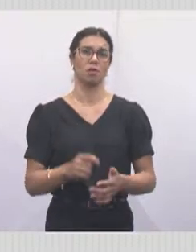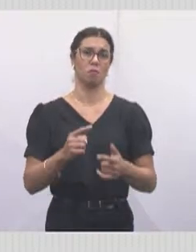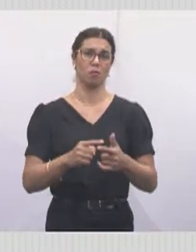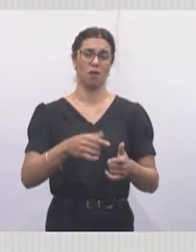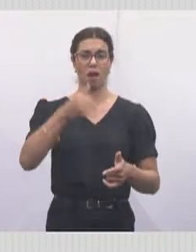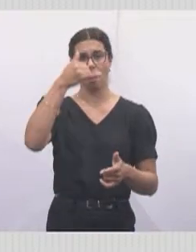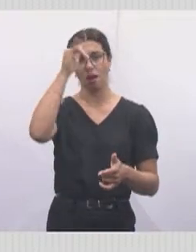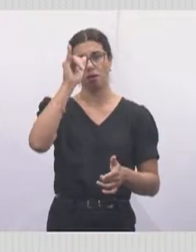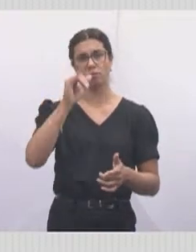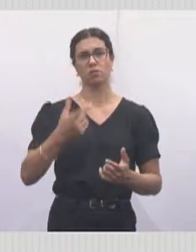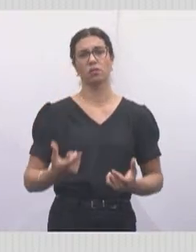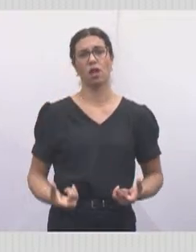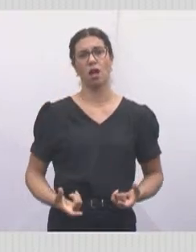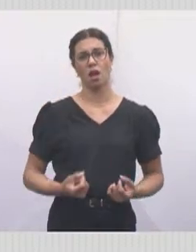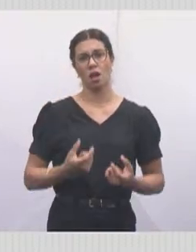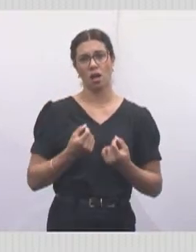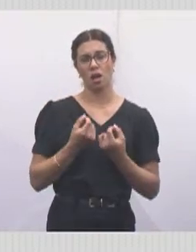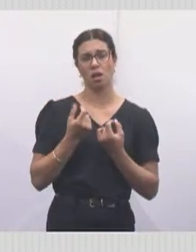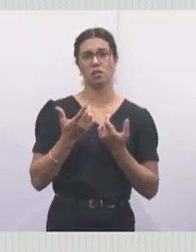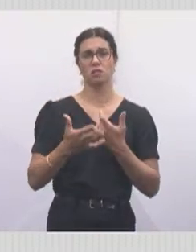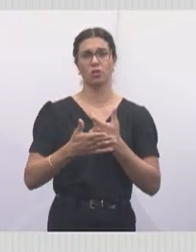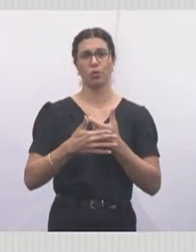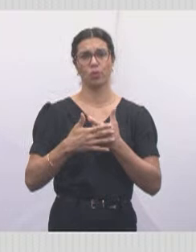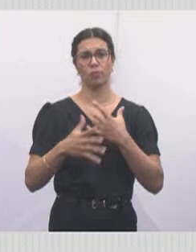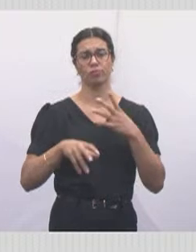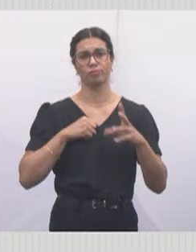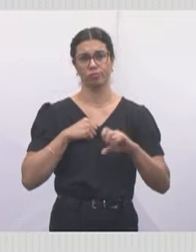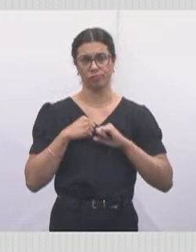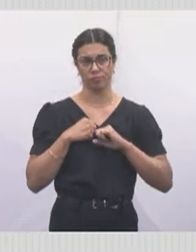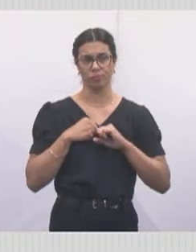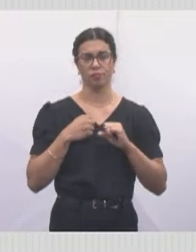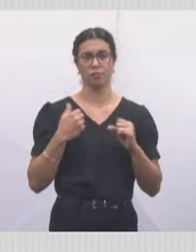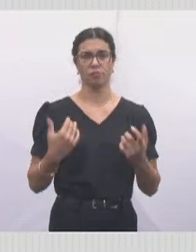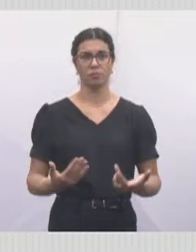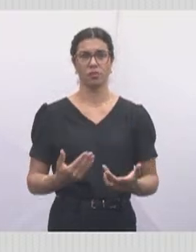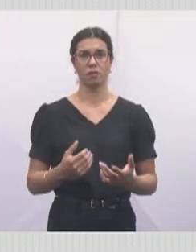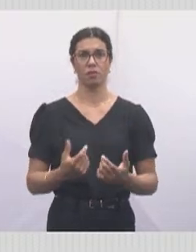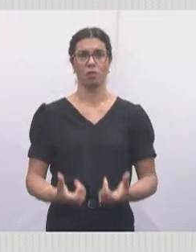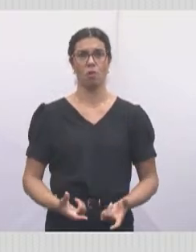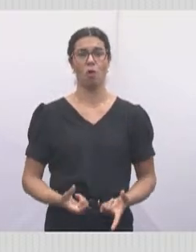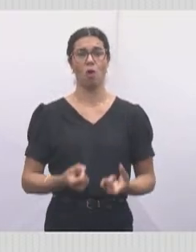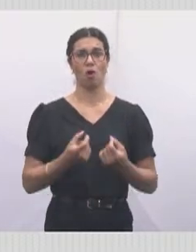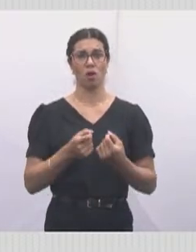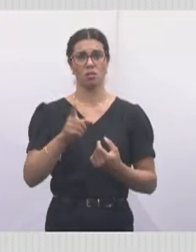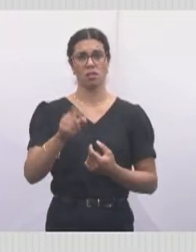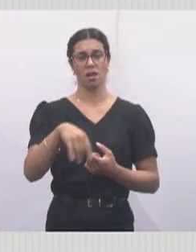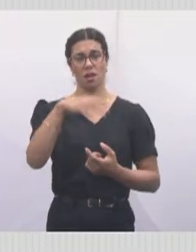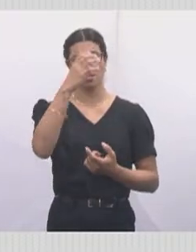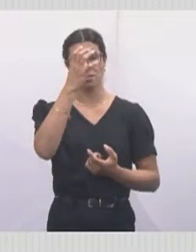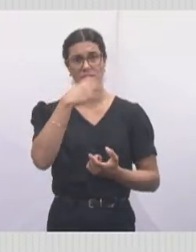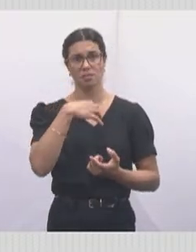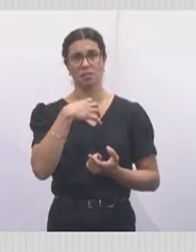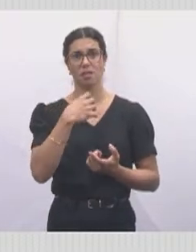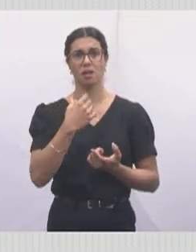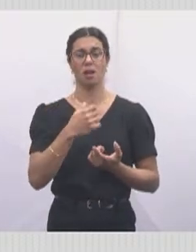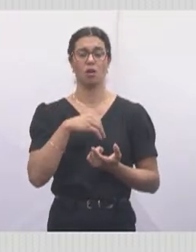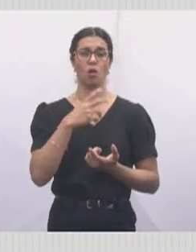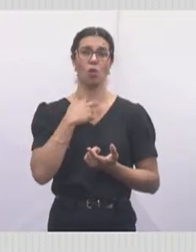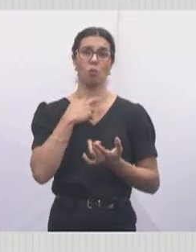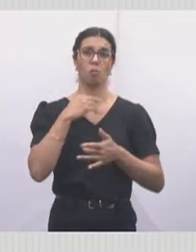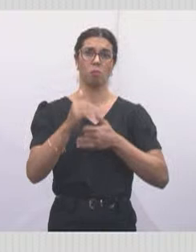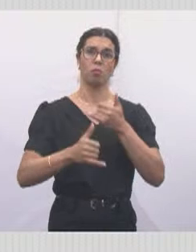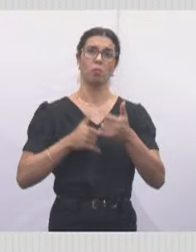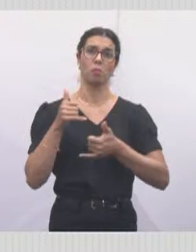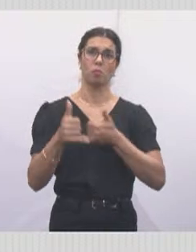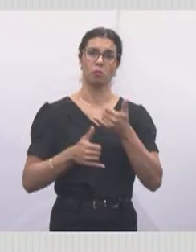um exame tão importante para prevenir o câncer, e o câncer é algo muito sério, não se brinca